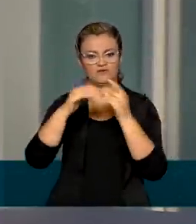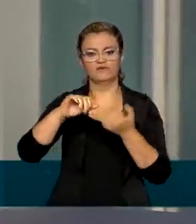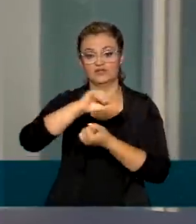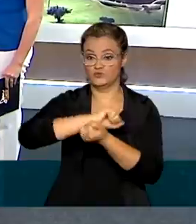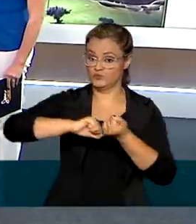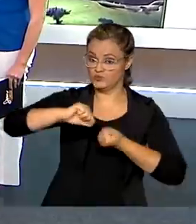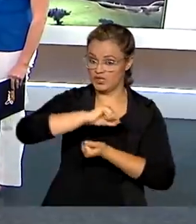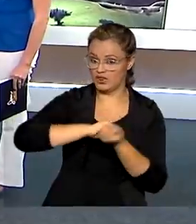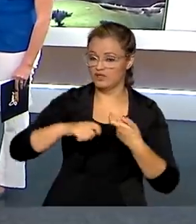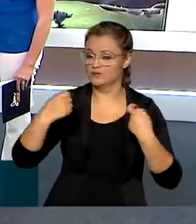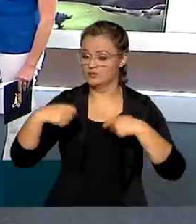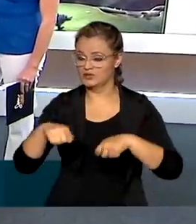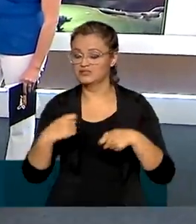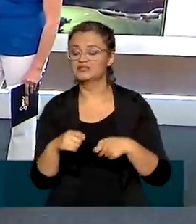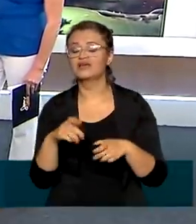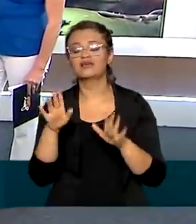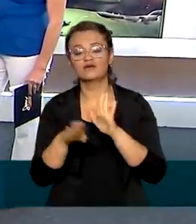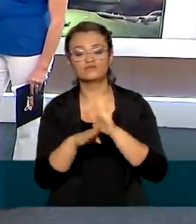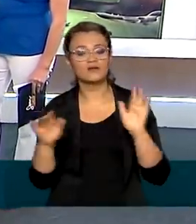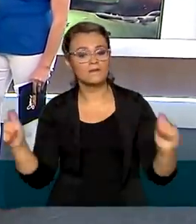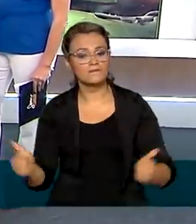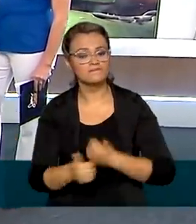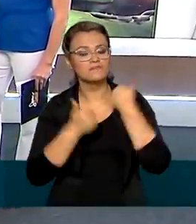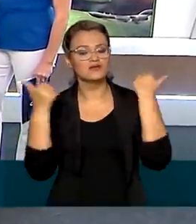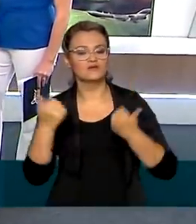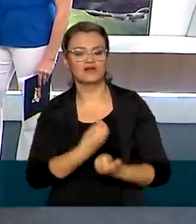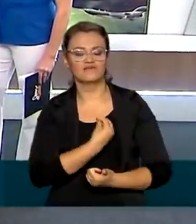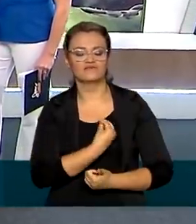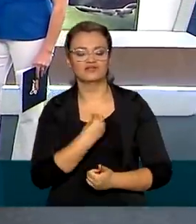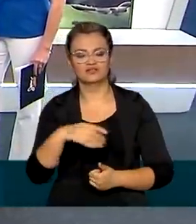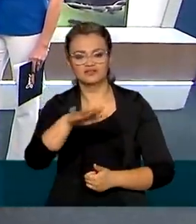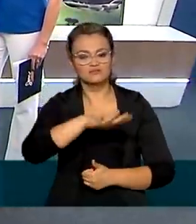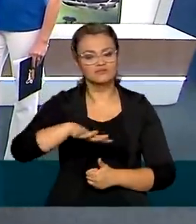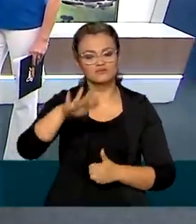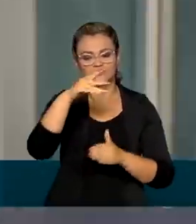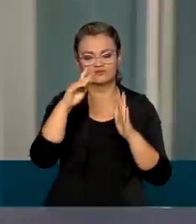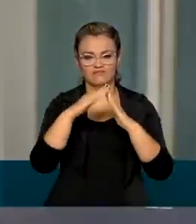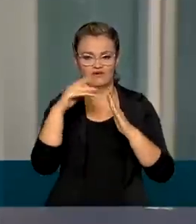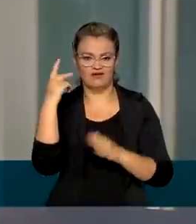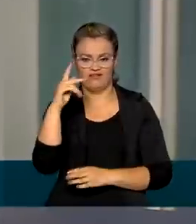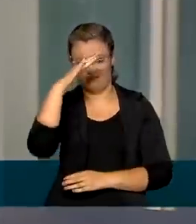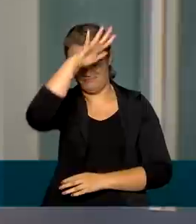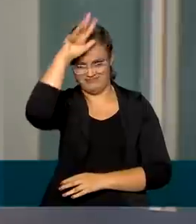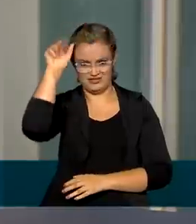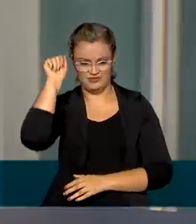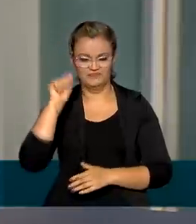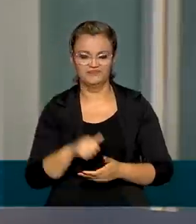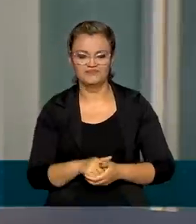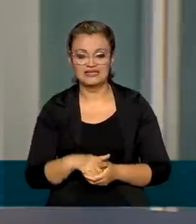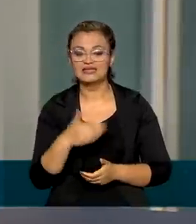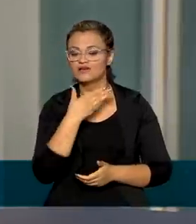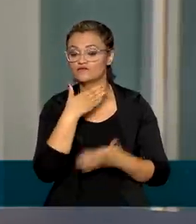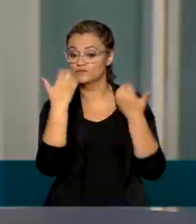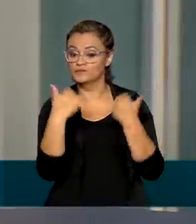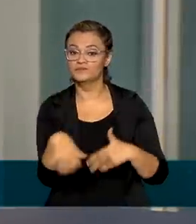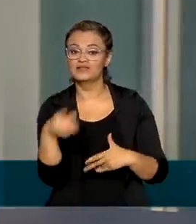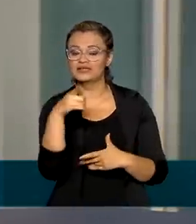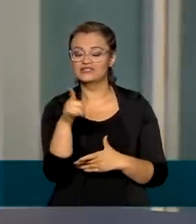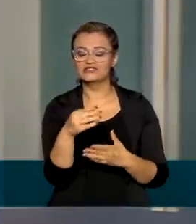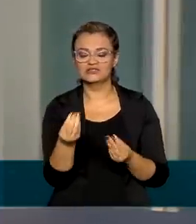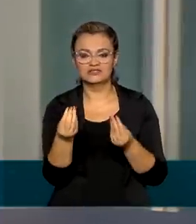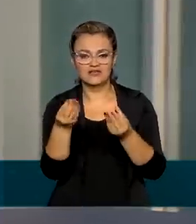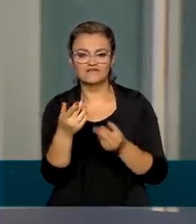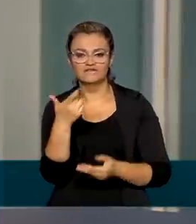sustentável e assim melhorar a qualidade de vida dos que ali vivem. Nós temos que proporcionar a esses